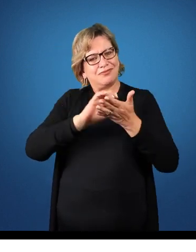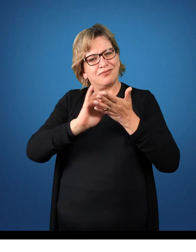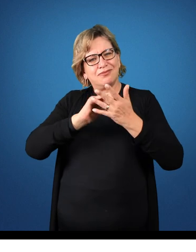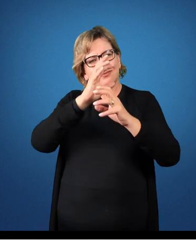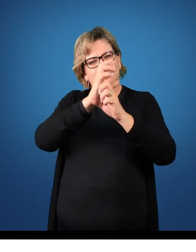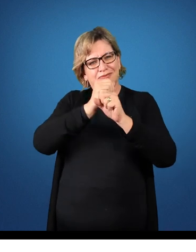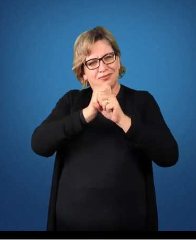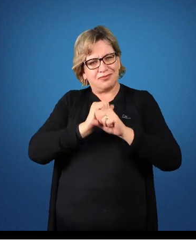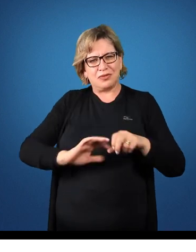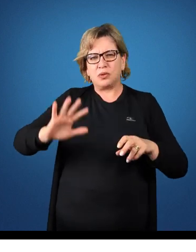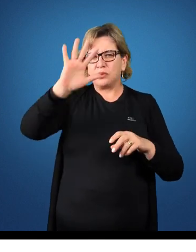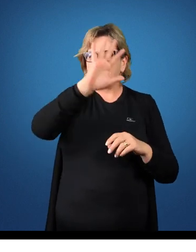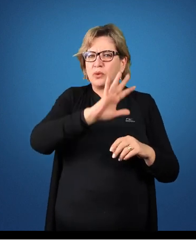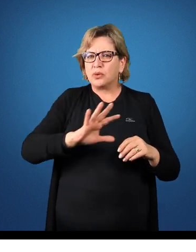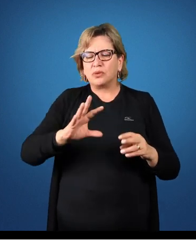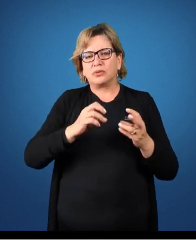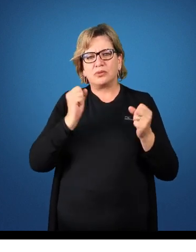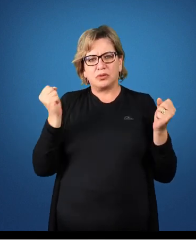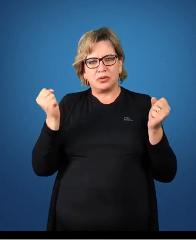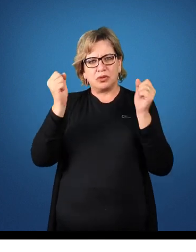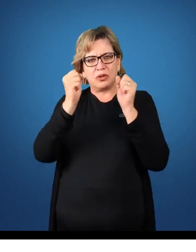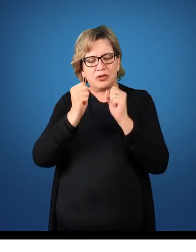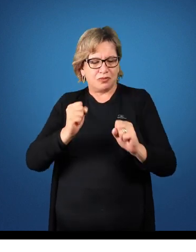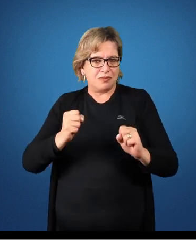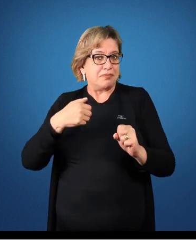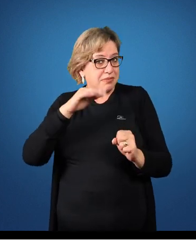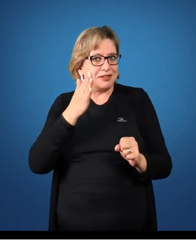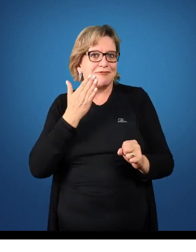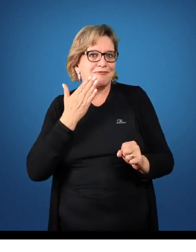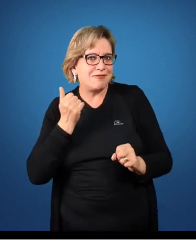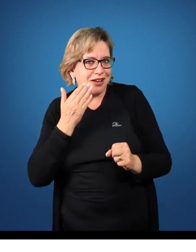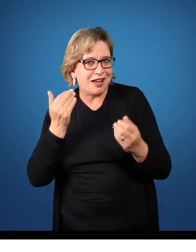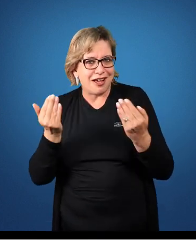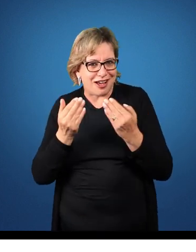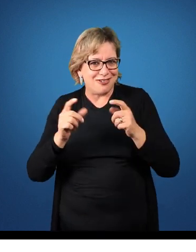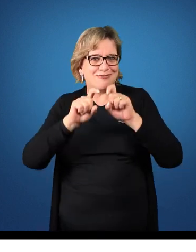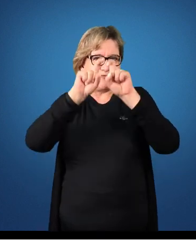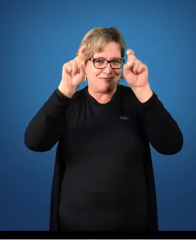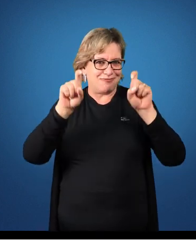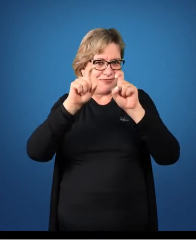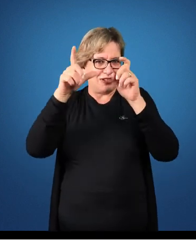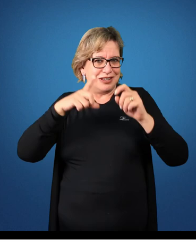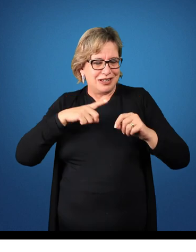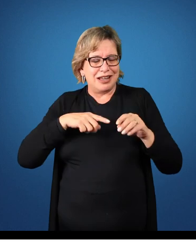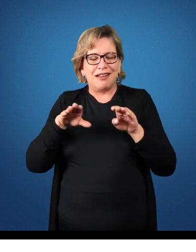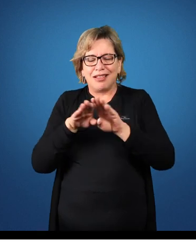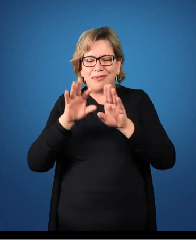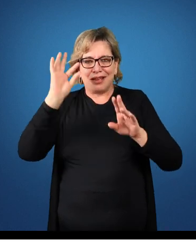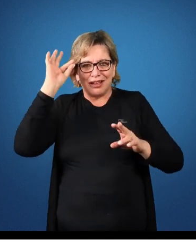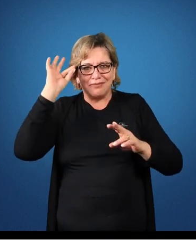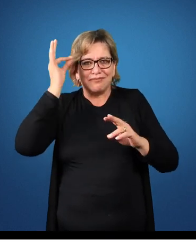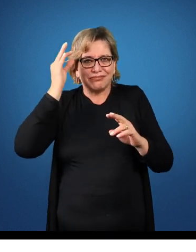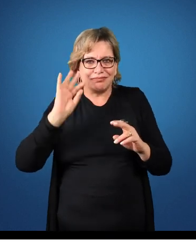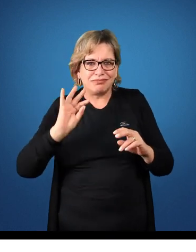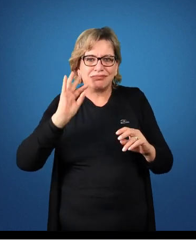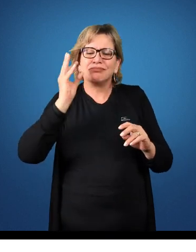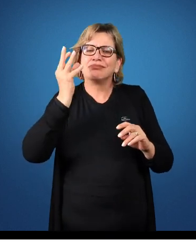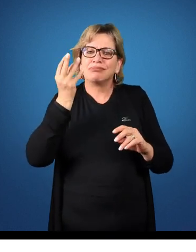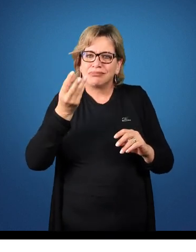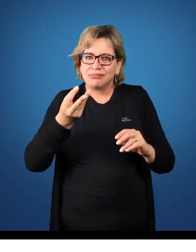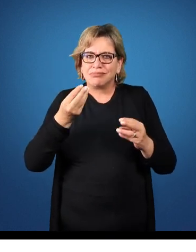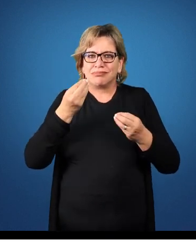como um todo, ela foi muito facilitada, muito agilizada, pelos sistemas de informação,